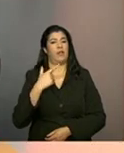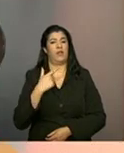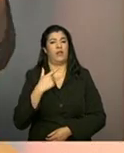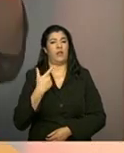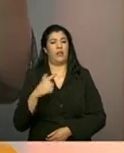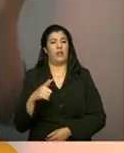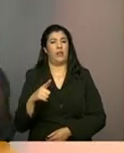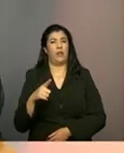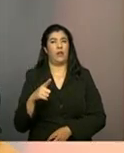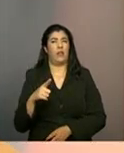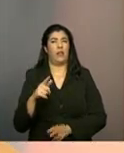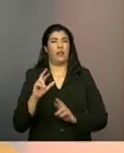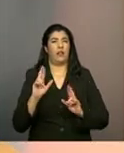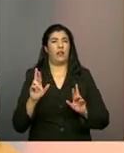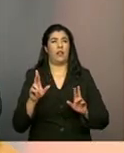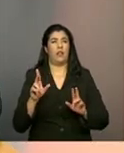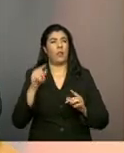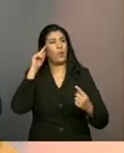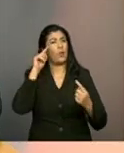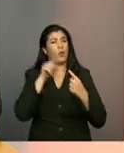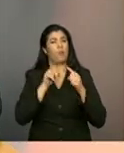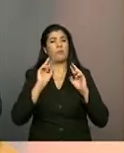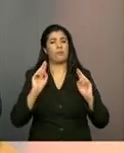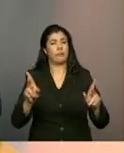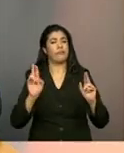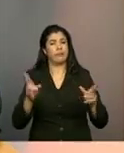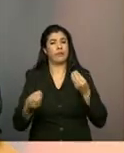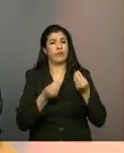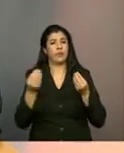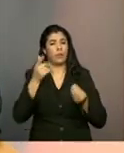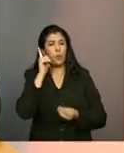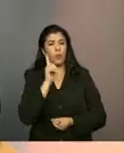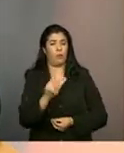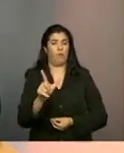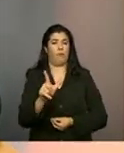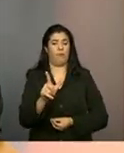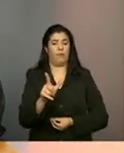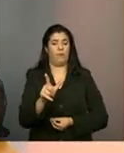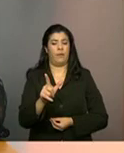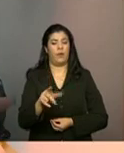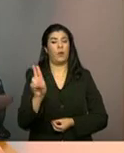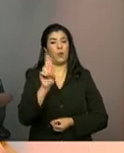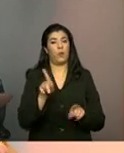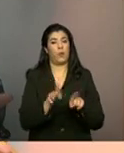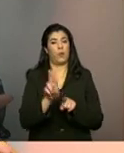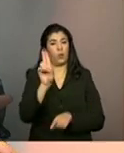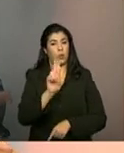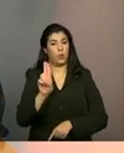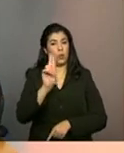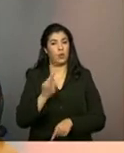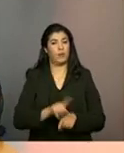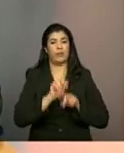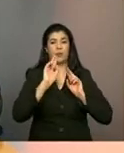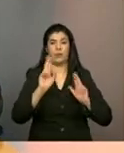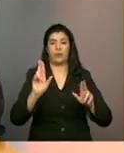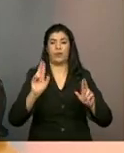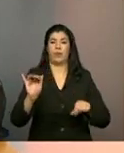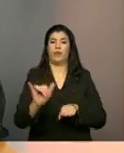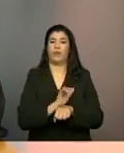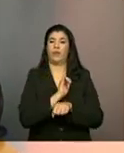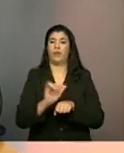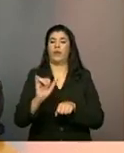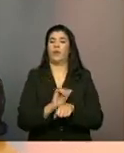elas têm toda uma gama de objetivos a serem alcançados e utilizam-se de várias estratégias, né? São